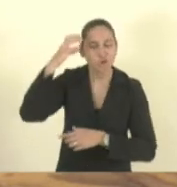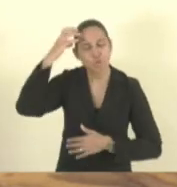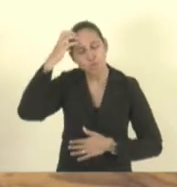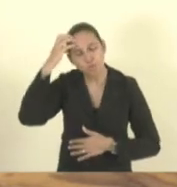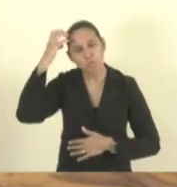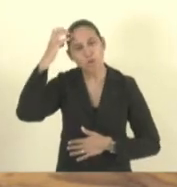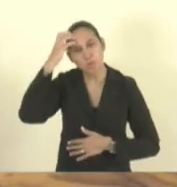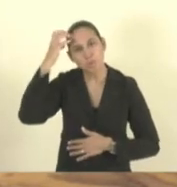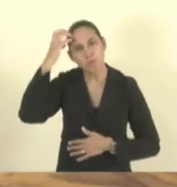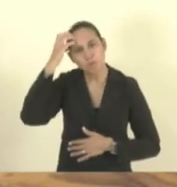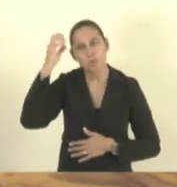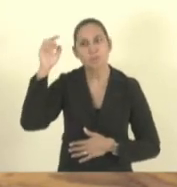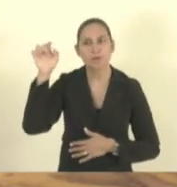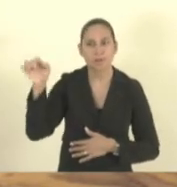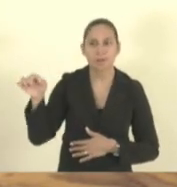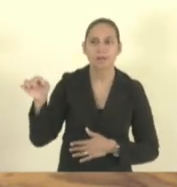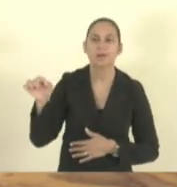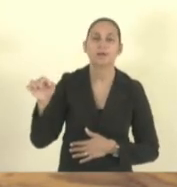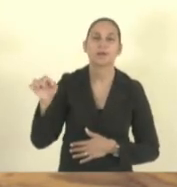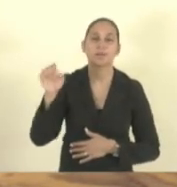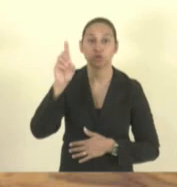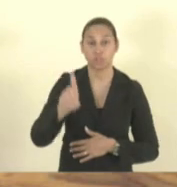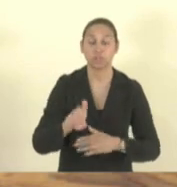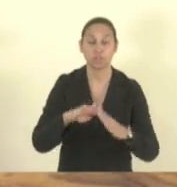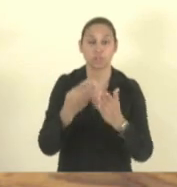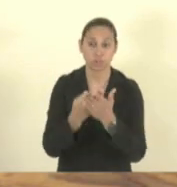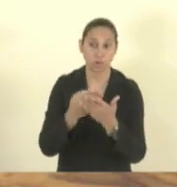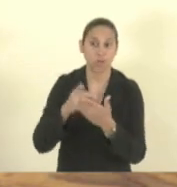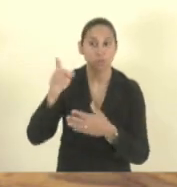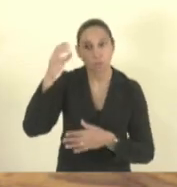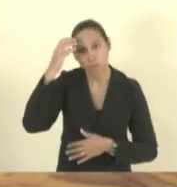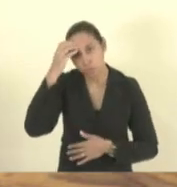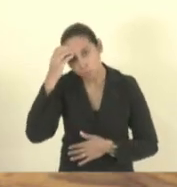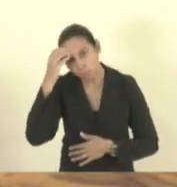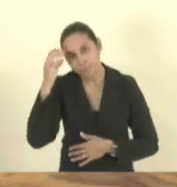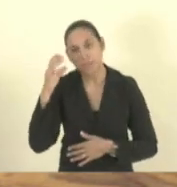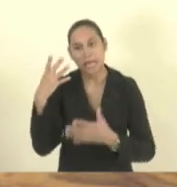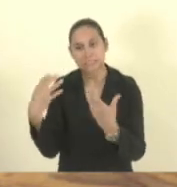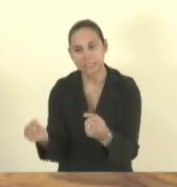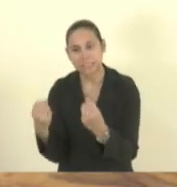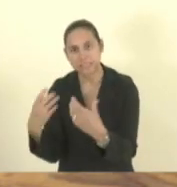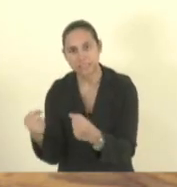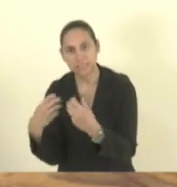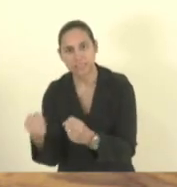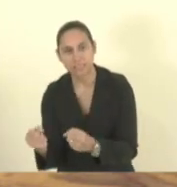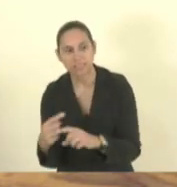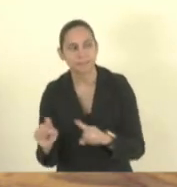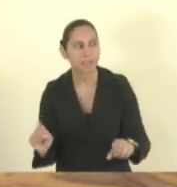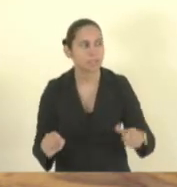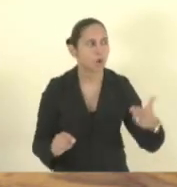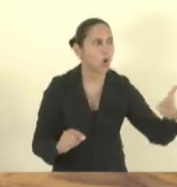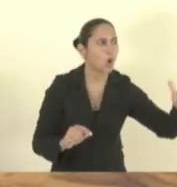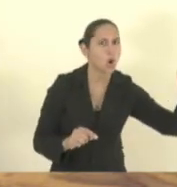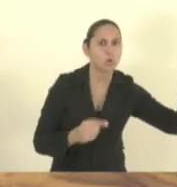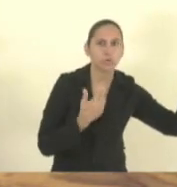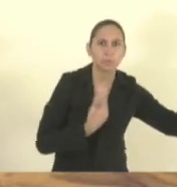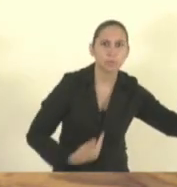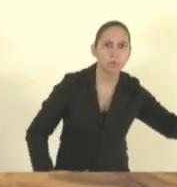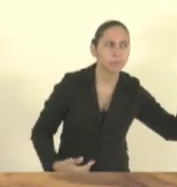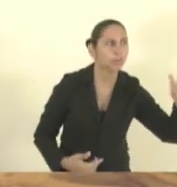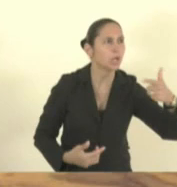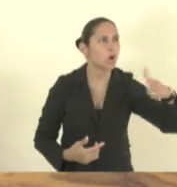recebe criança autista na escola dele e as demais escolas particulares negam matrícula e a escola